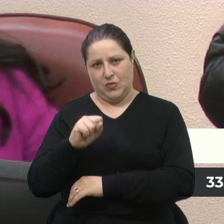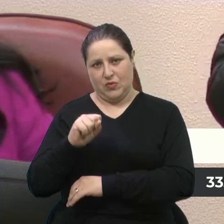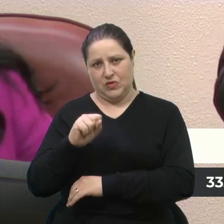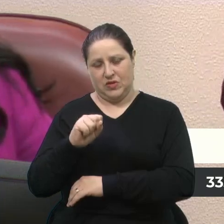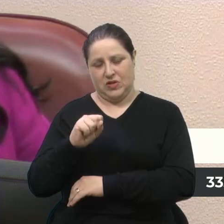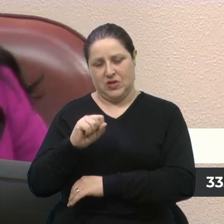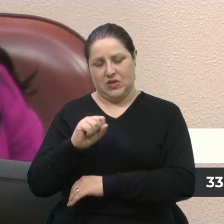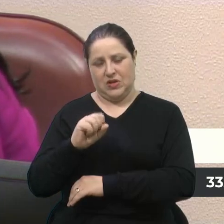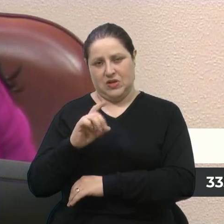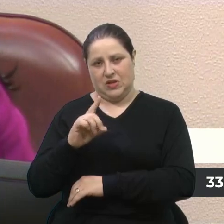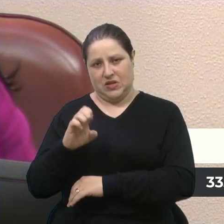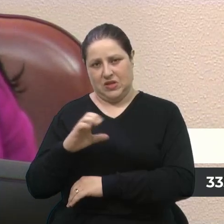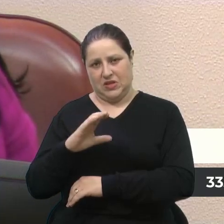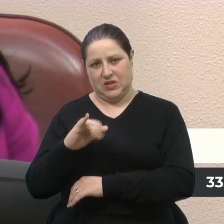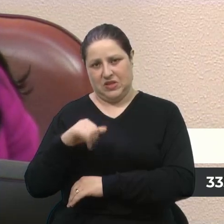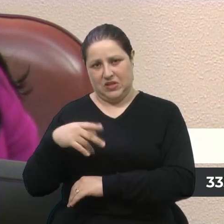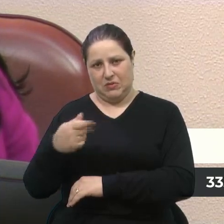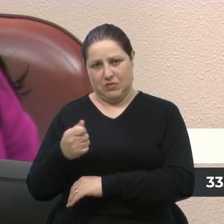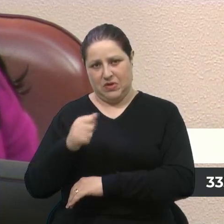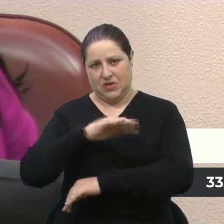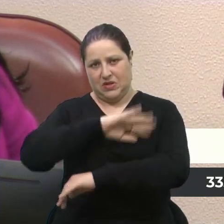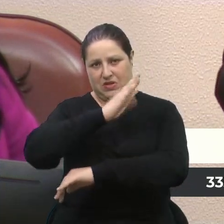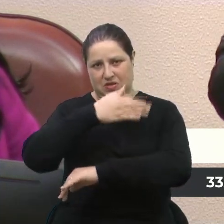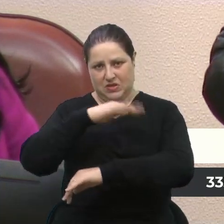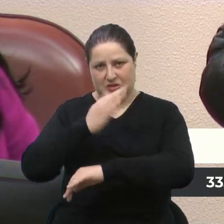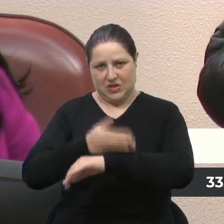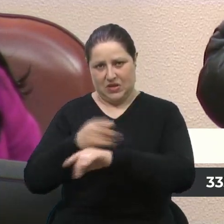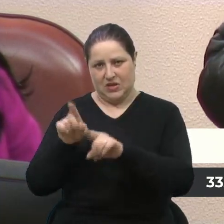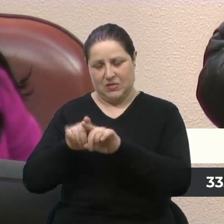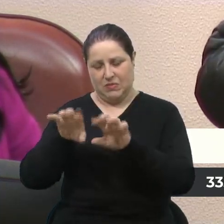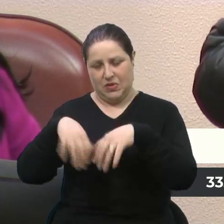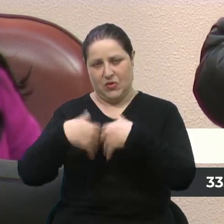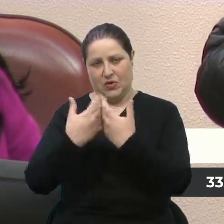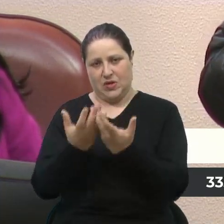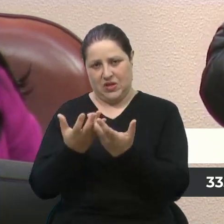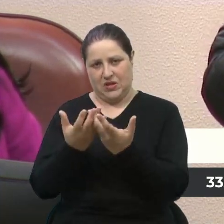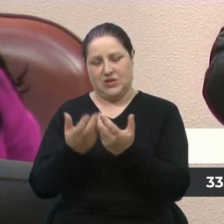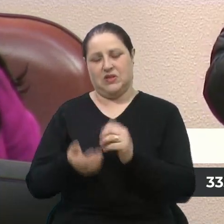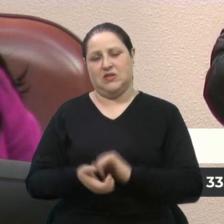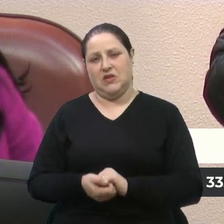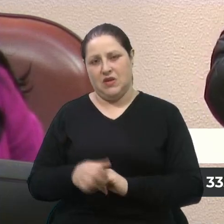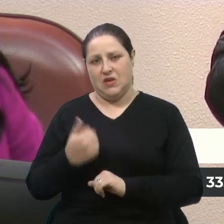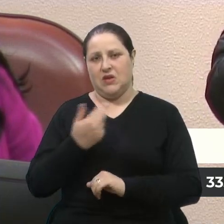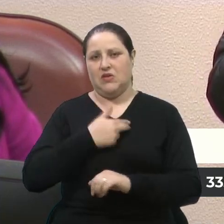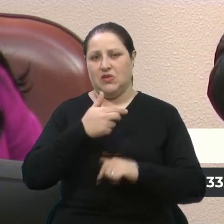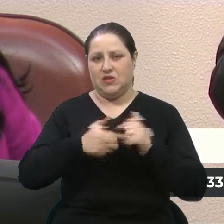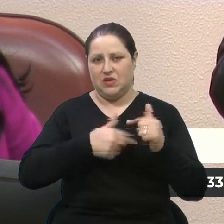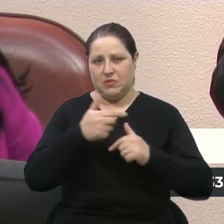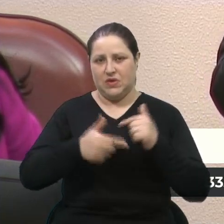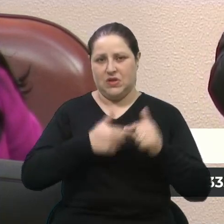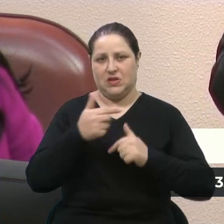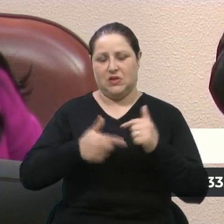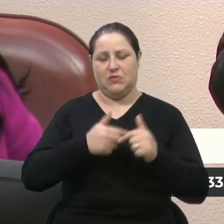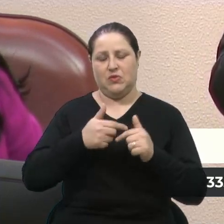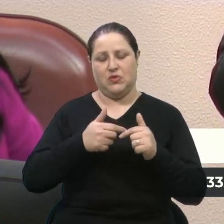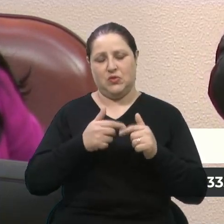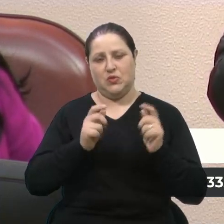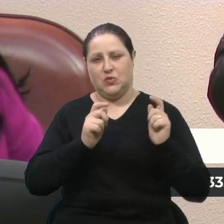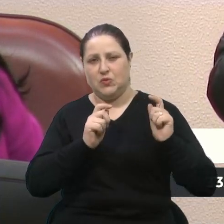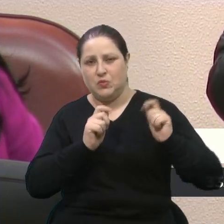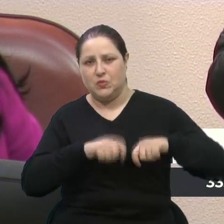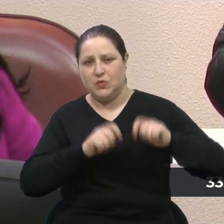Brunelli, e tentamos fazer o melhor trabalho possível para essa região tão grande que abrange muitos